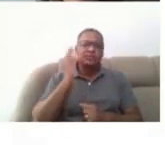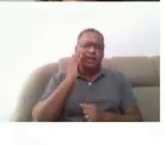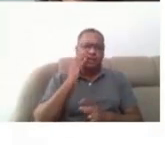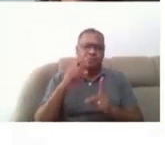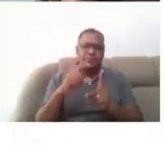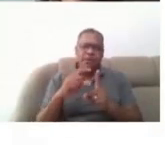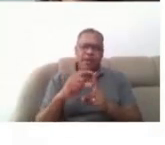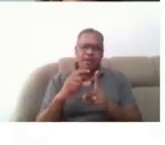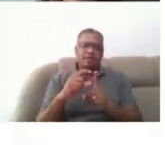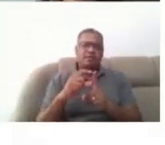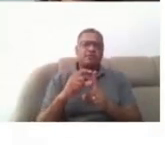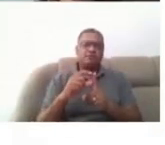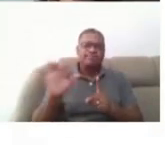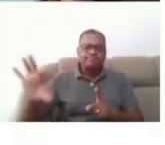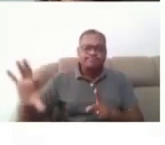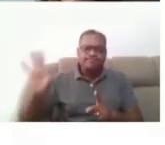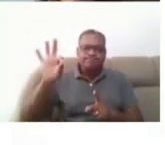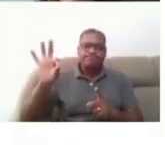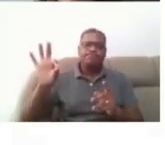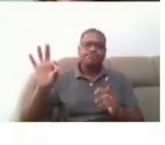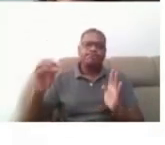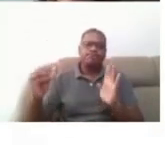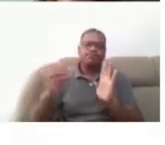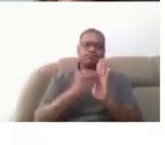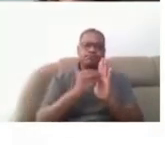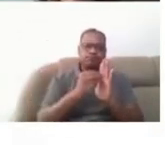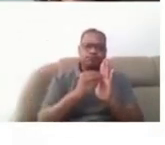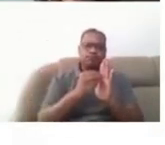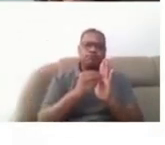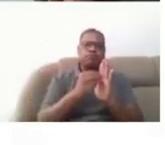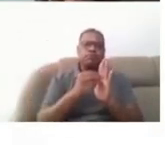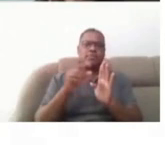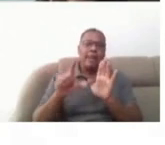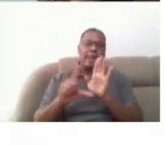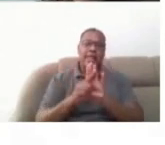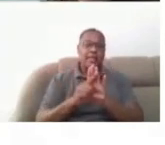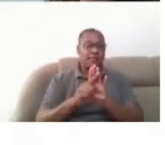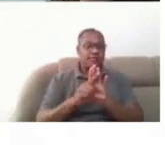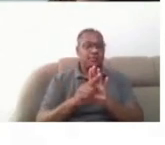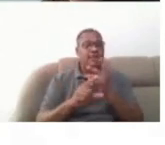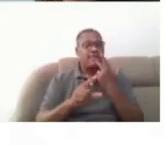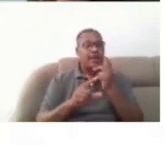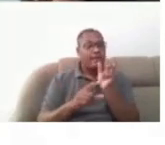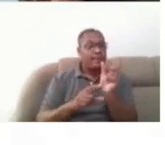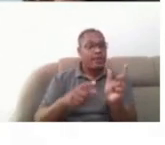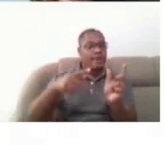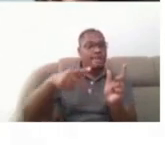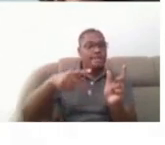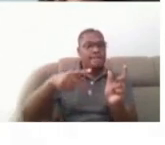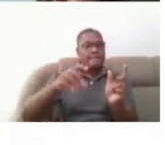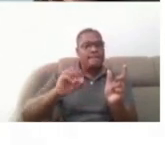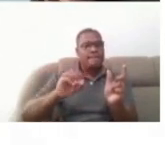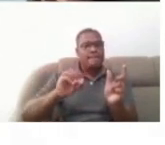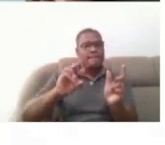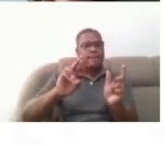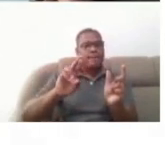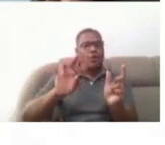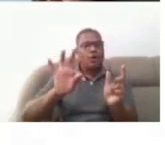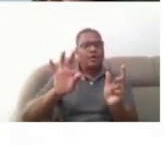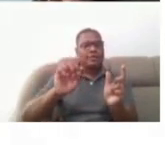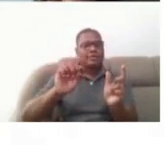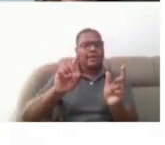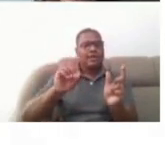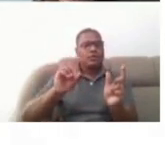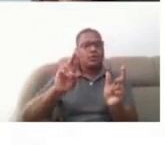da legislação, tá? Por isso que tem a palavra portador. E aí a gente precisa entender, né? O que que